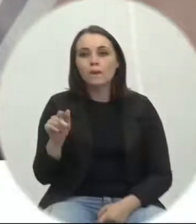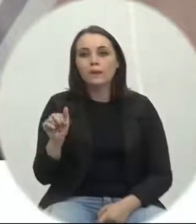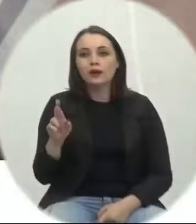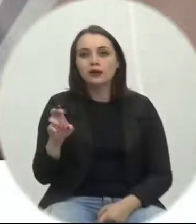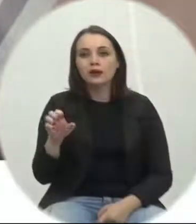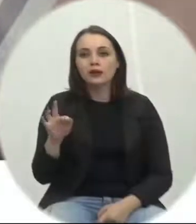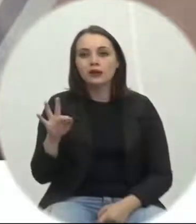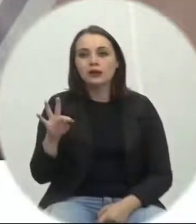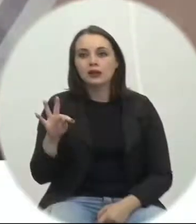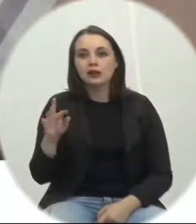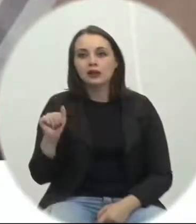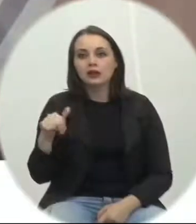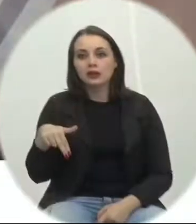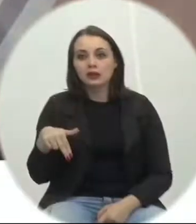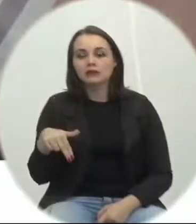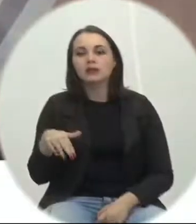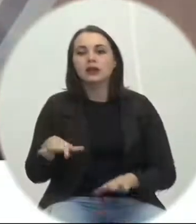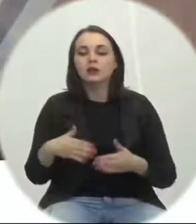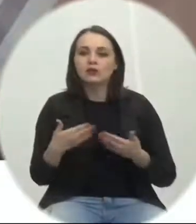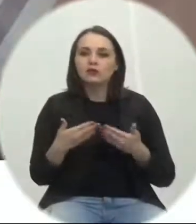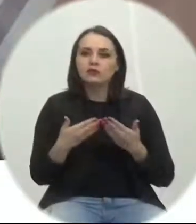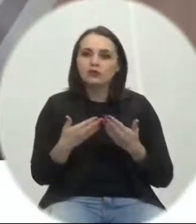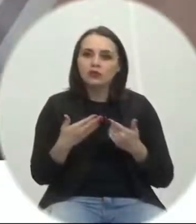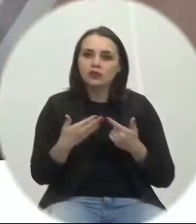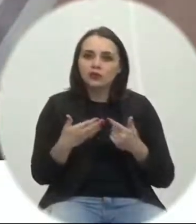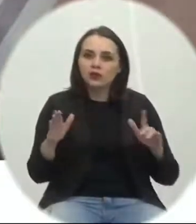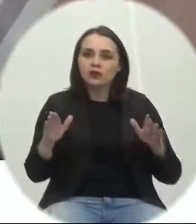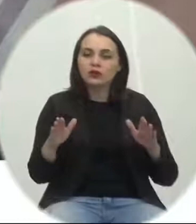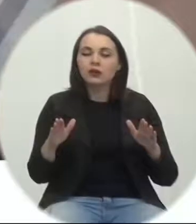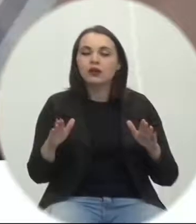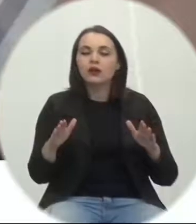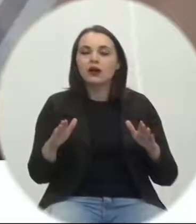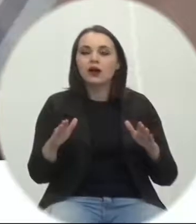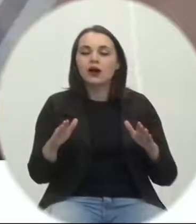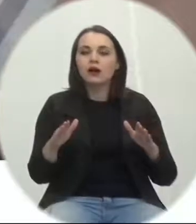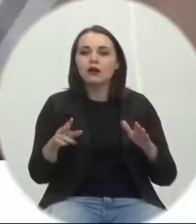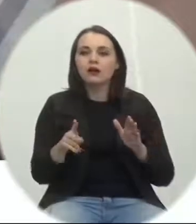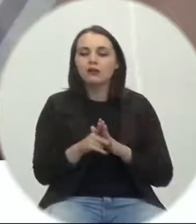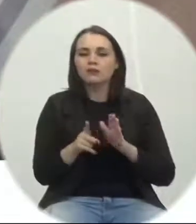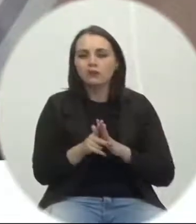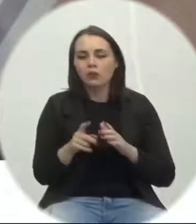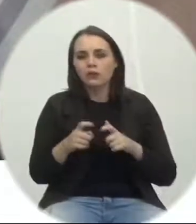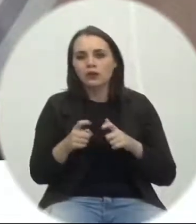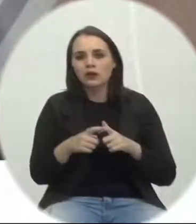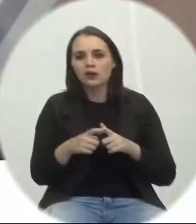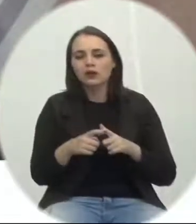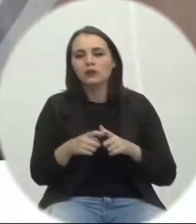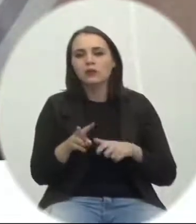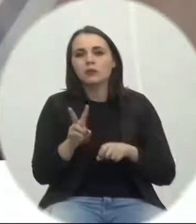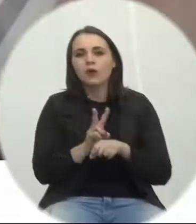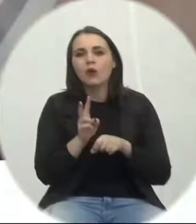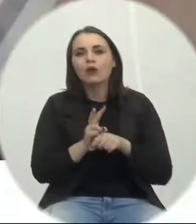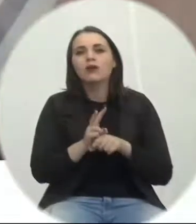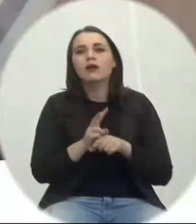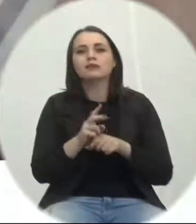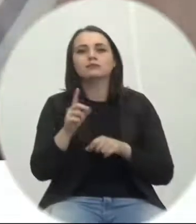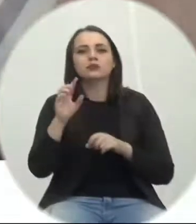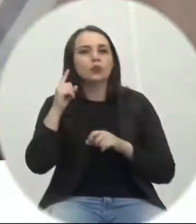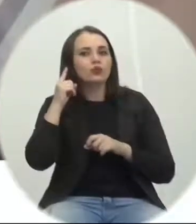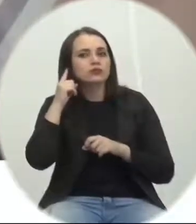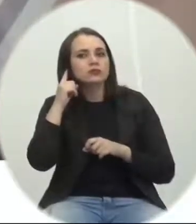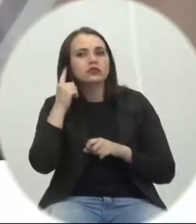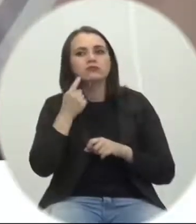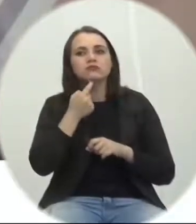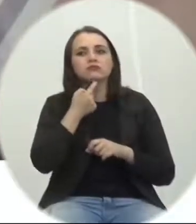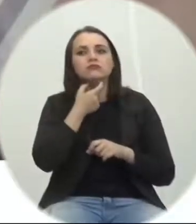onde foi inaugurada a clínica de otorrinolaringologia, uma clínica otorrino, né? Em conjunto